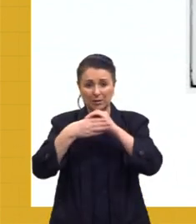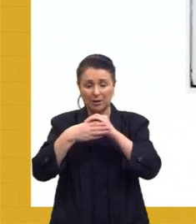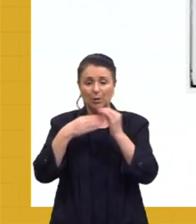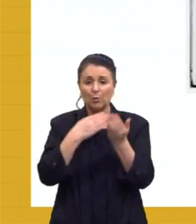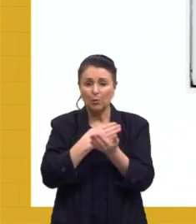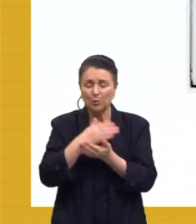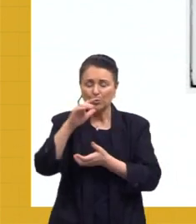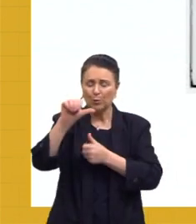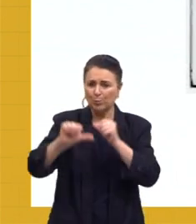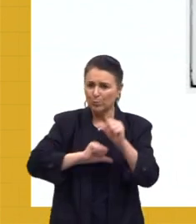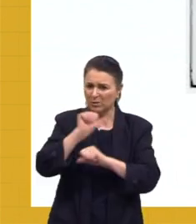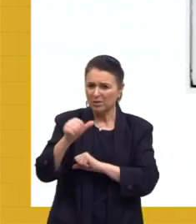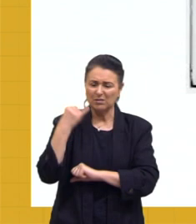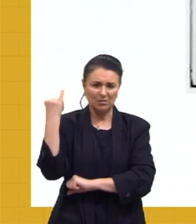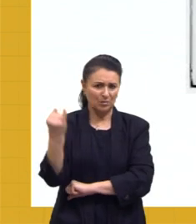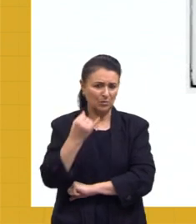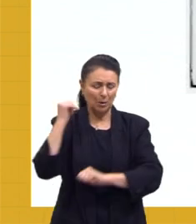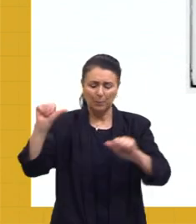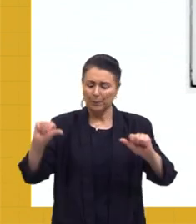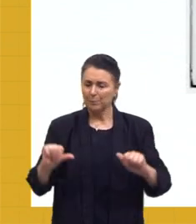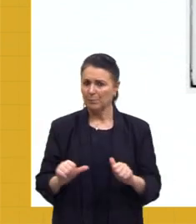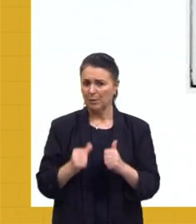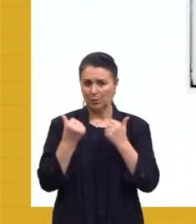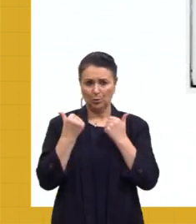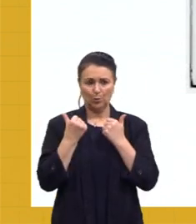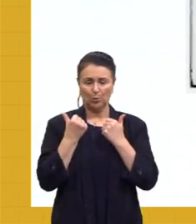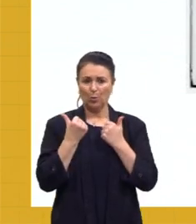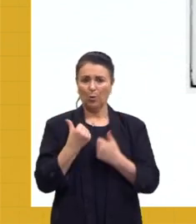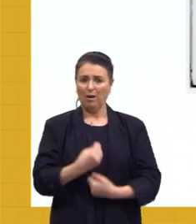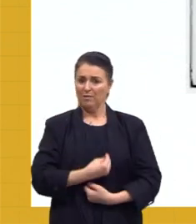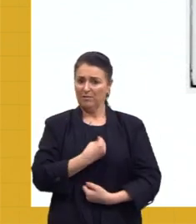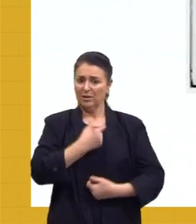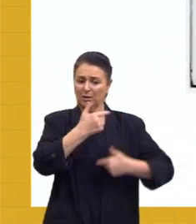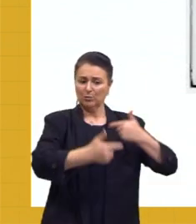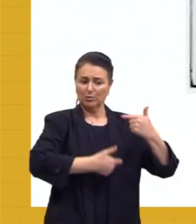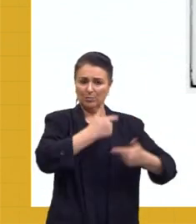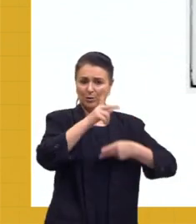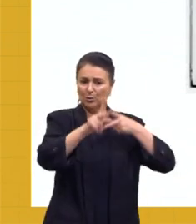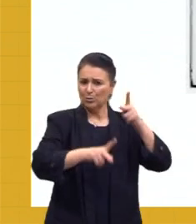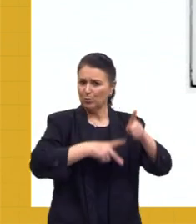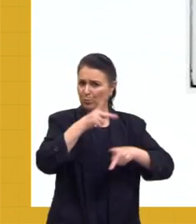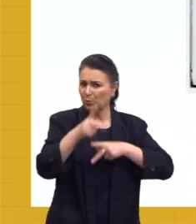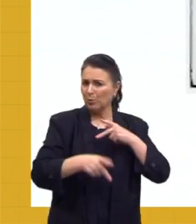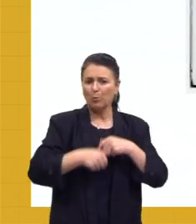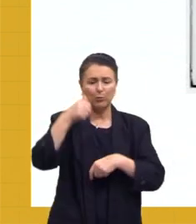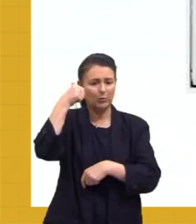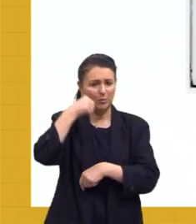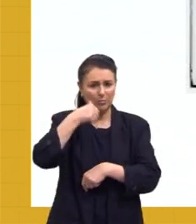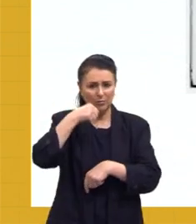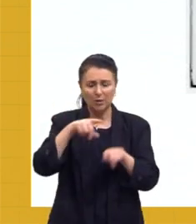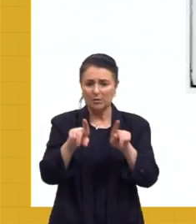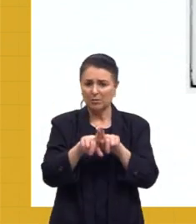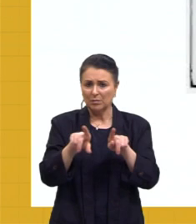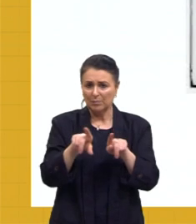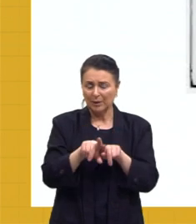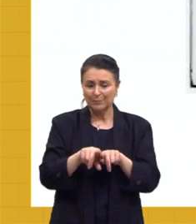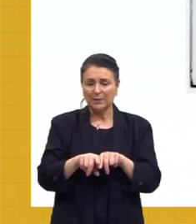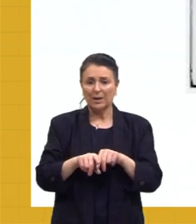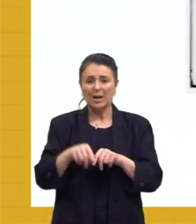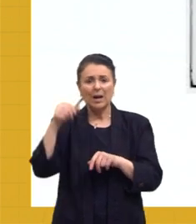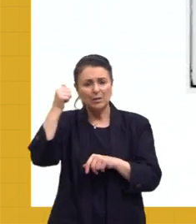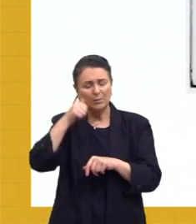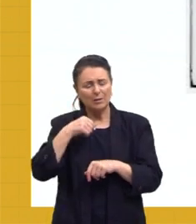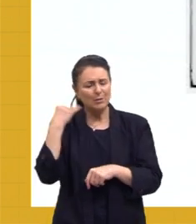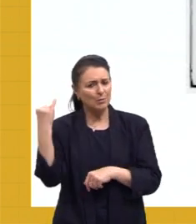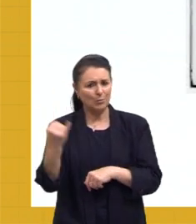na União Soviética. Melhorou a condição dos trabalhadores, do povo, das mulheres também. As mulheres foram muito